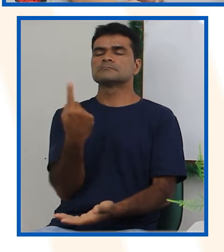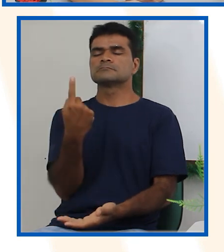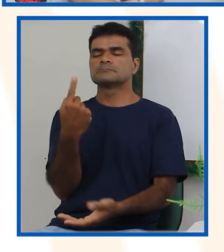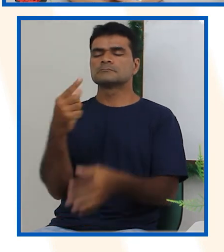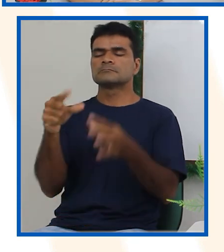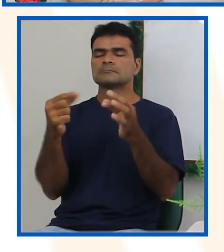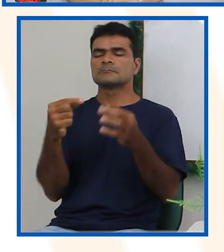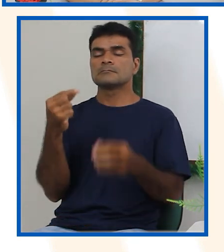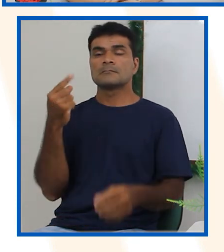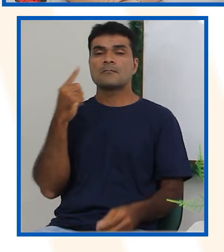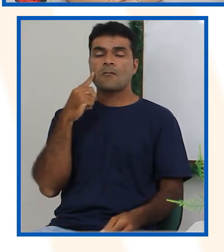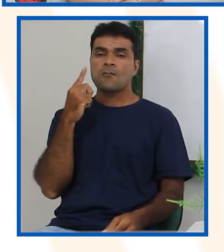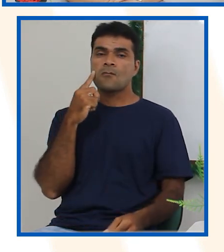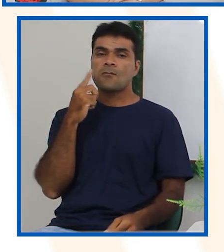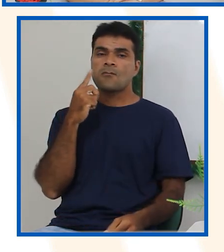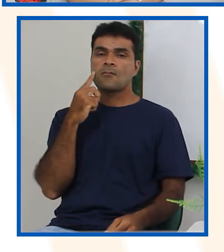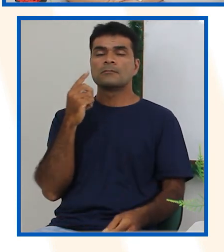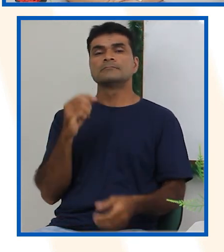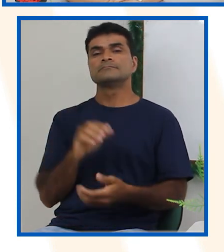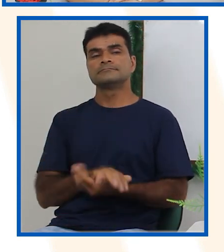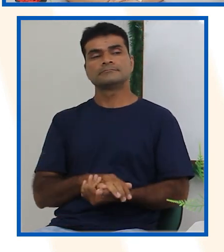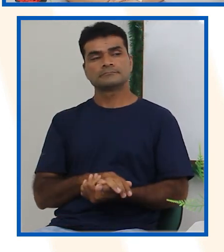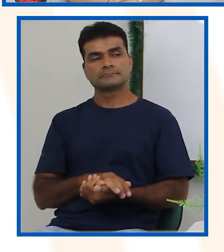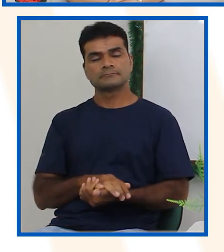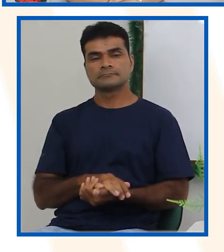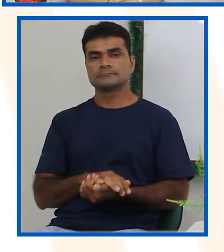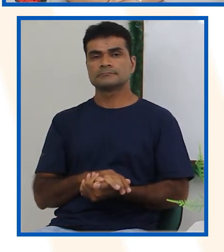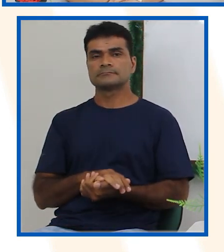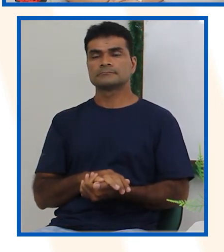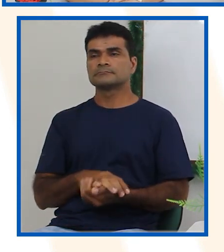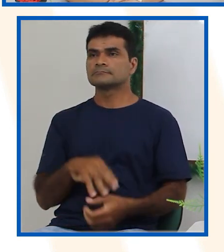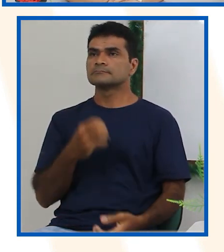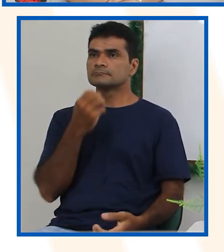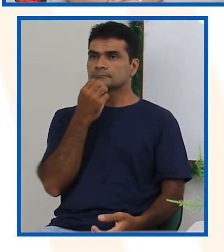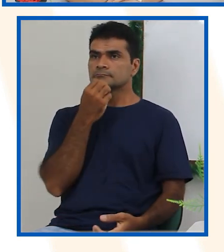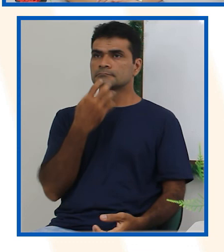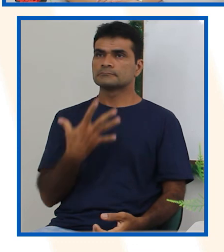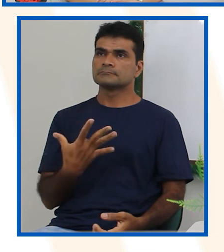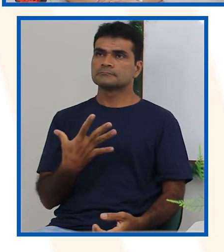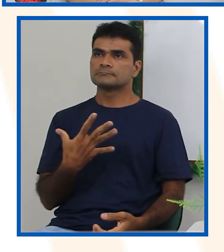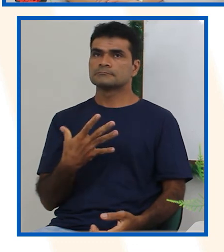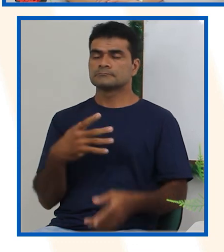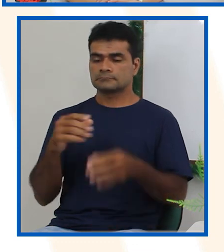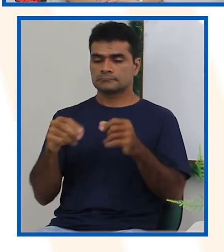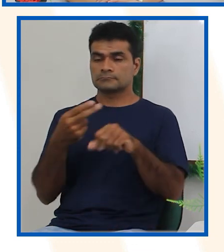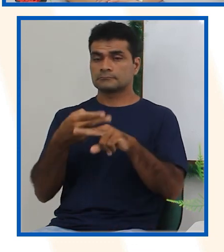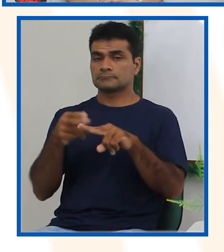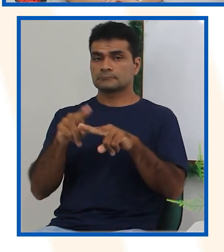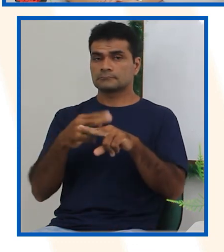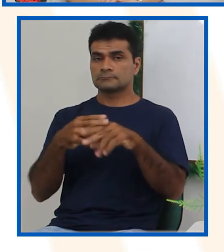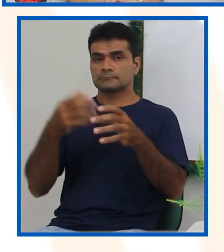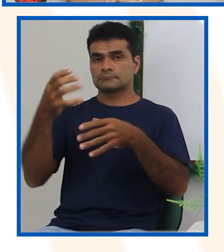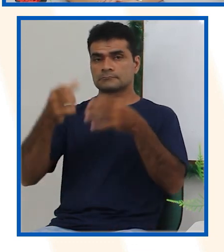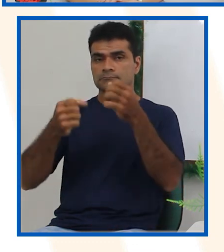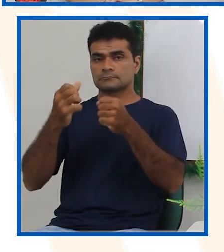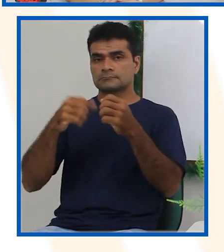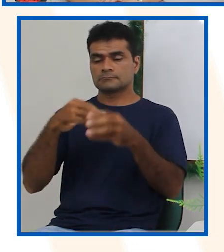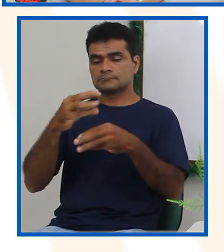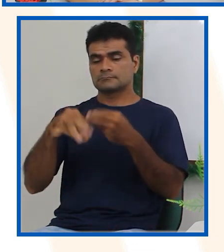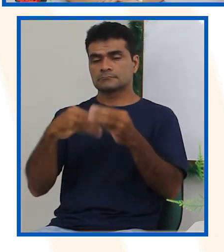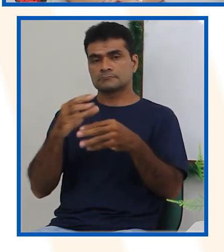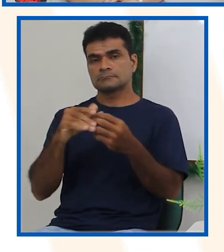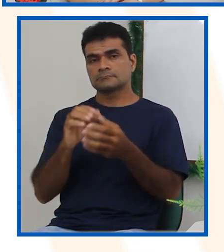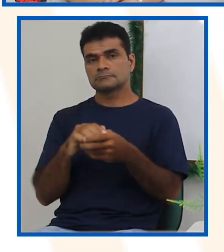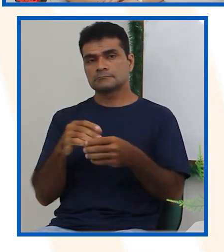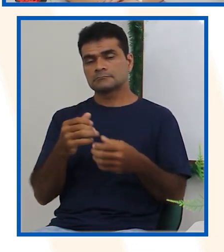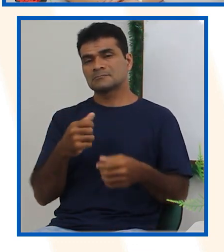Desse tipo de bombom, que é o bombom, olha só, ao leite, tem 12. Olha só, o chocolate ao leite, que é o marronzinho, tem 12.